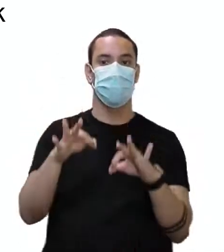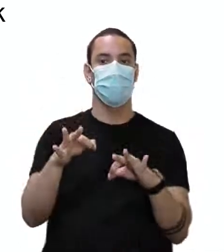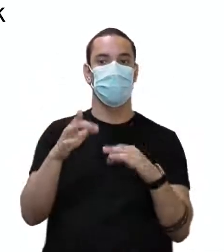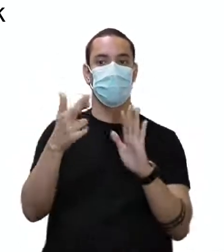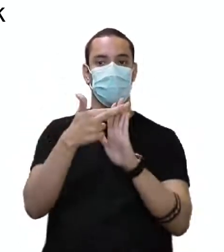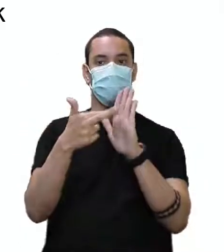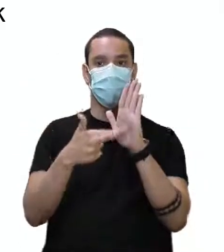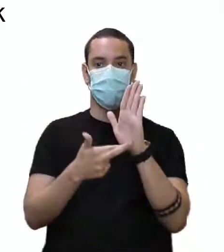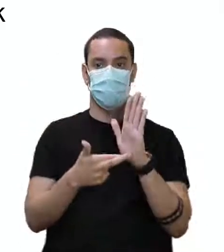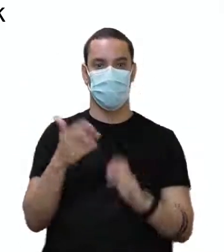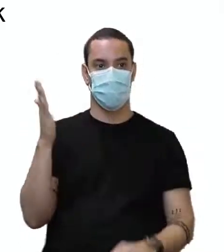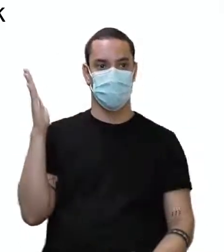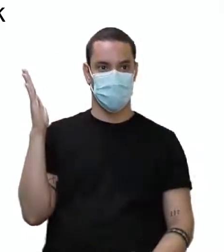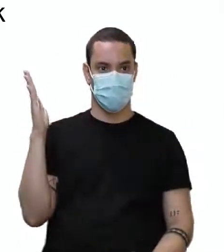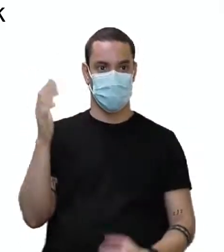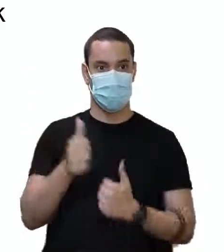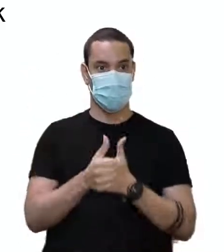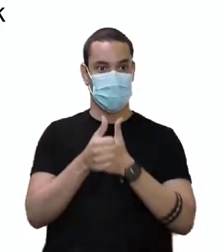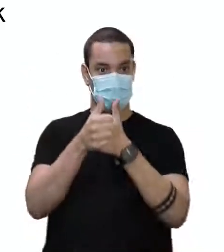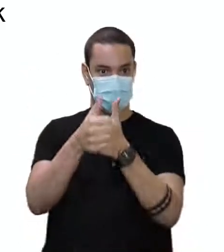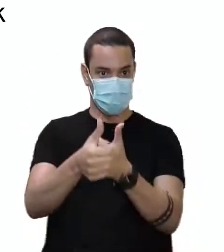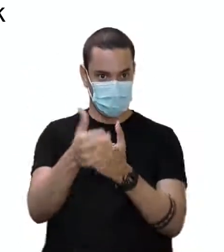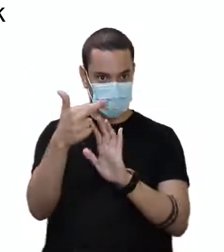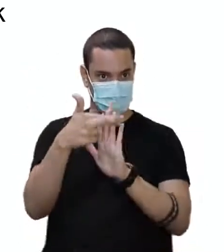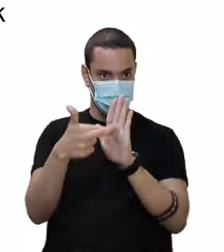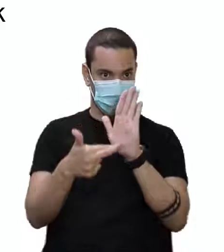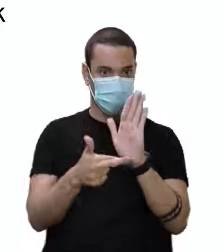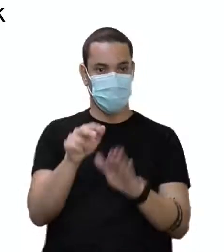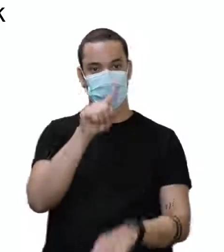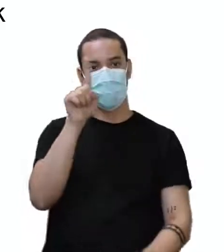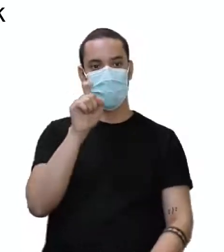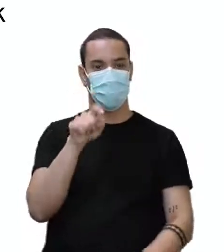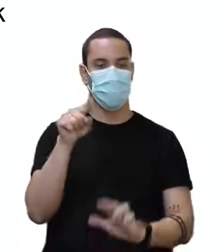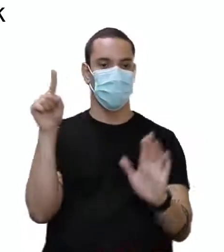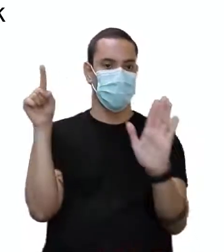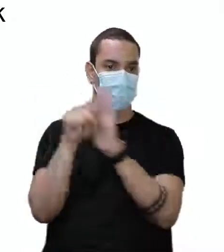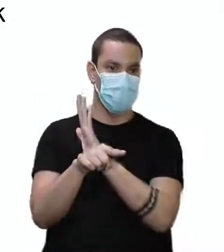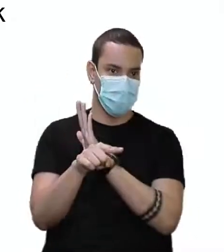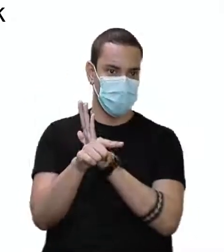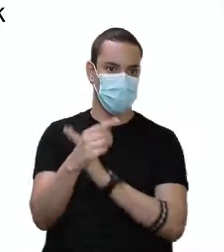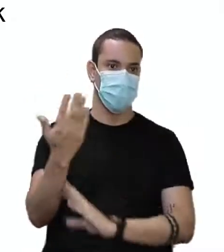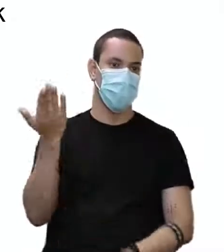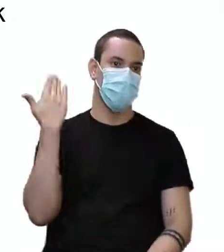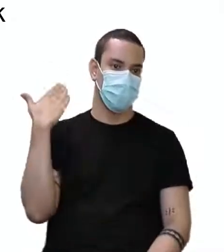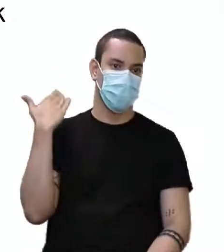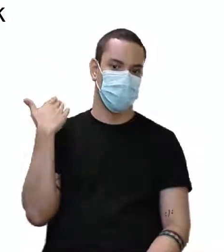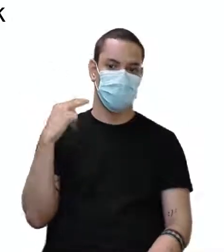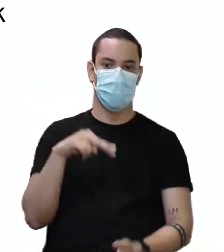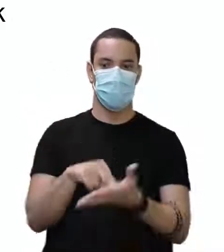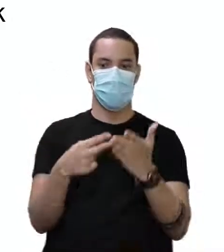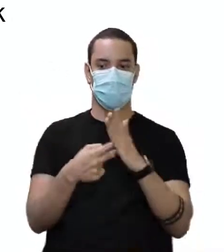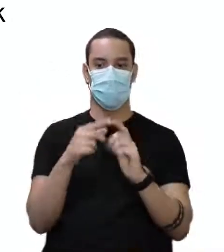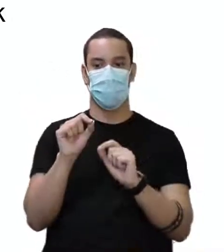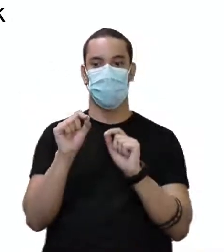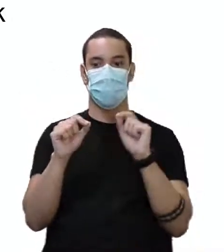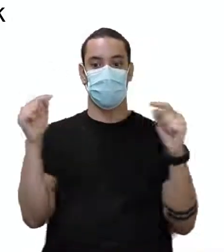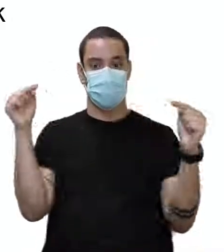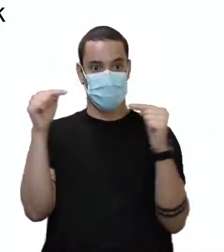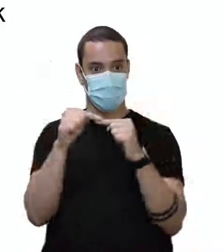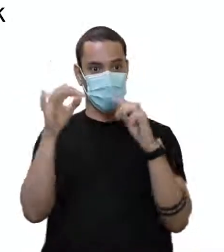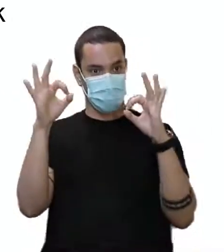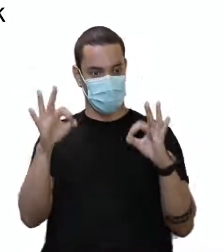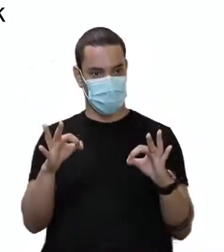past continuous? Então, assim, de acordo com a regra de interrogação do passado contínuos, o que que estaria